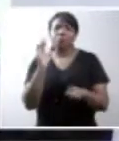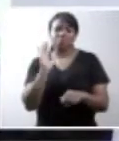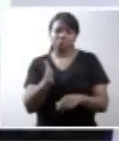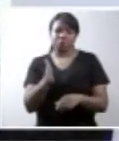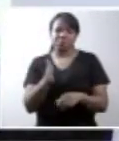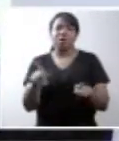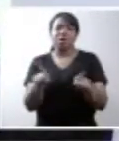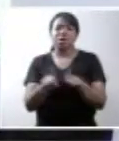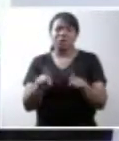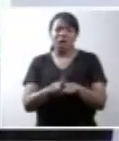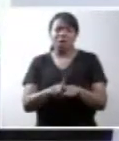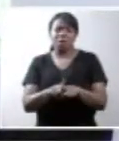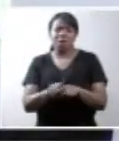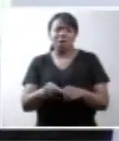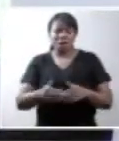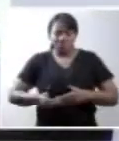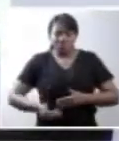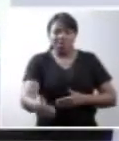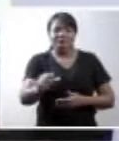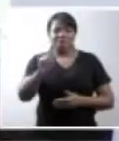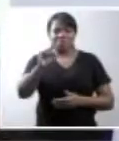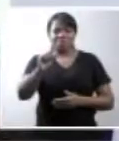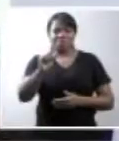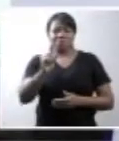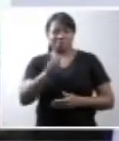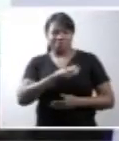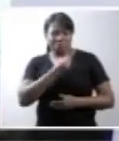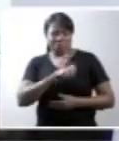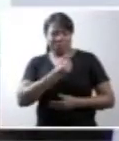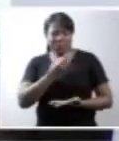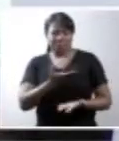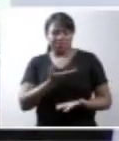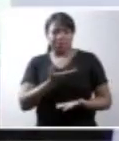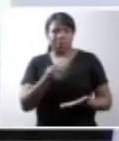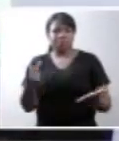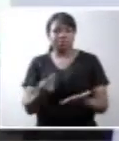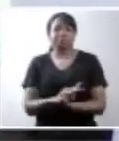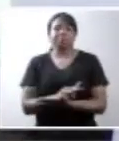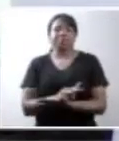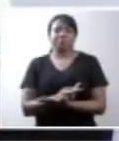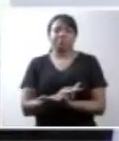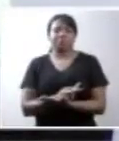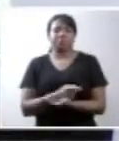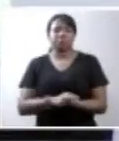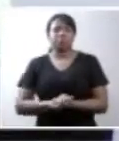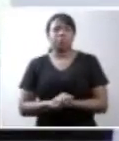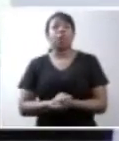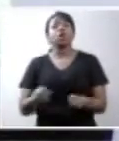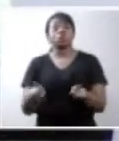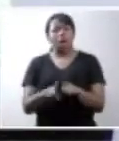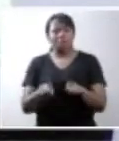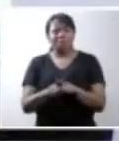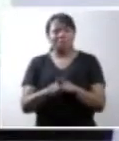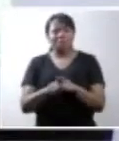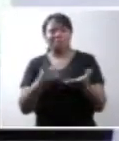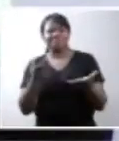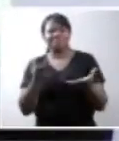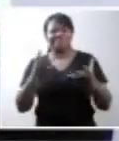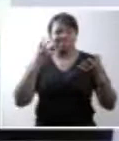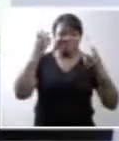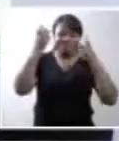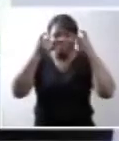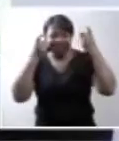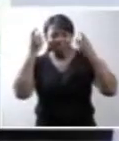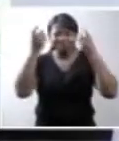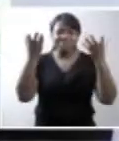de uma curta sobrevida vegetativa quando e se ocorrer. Nomei-o tortura de diferentes